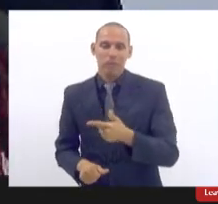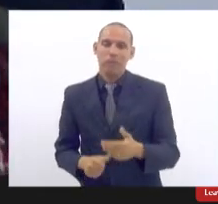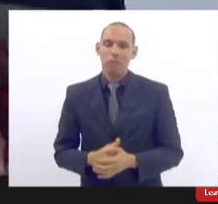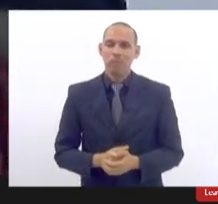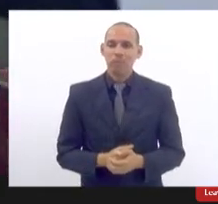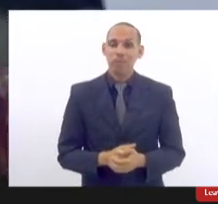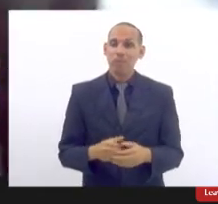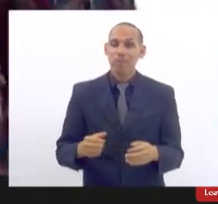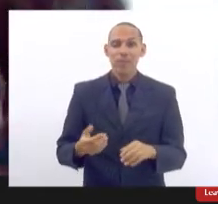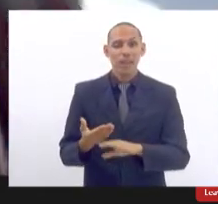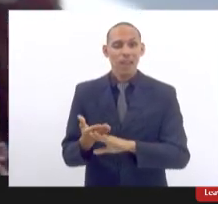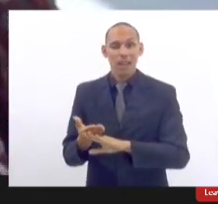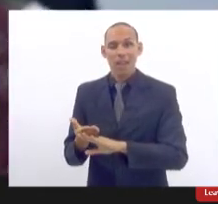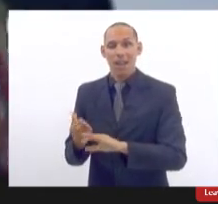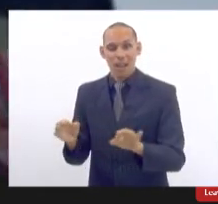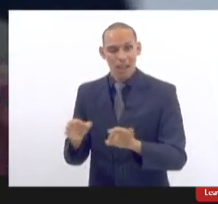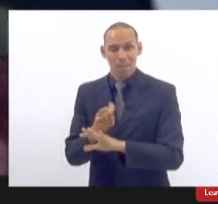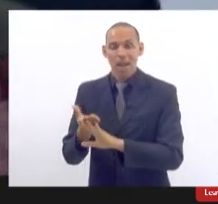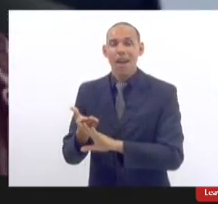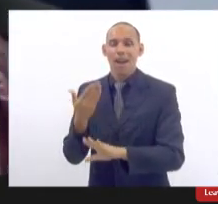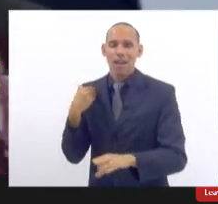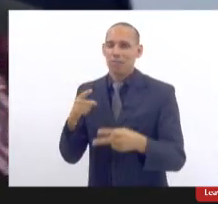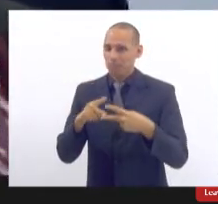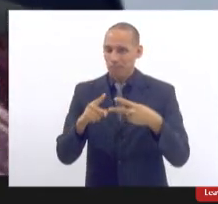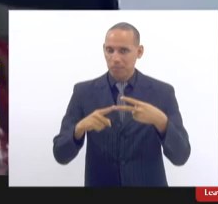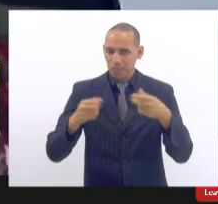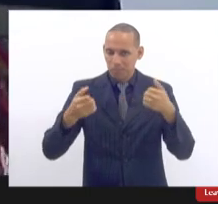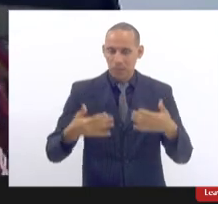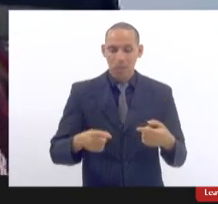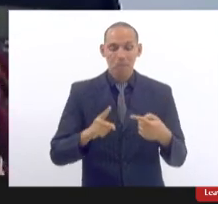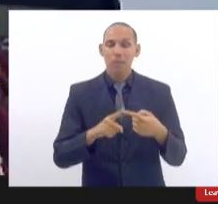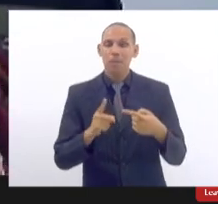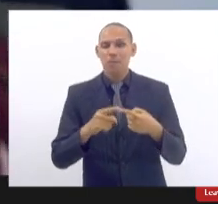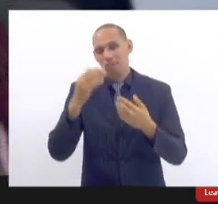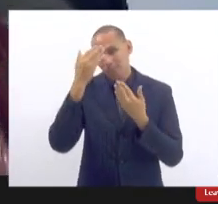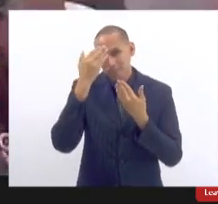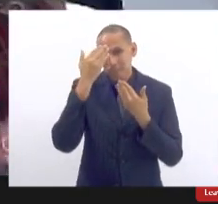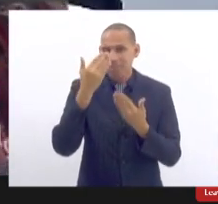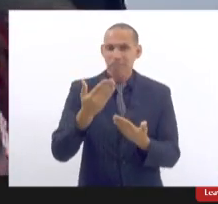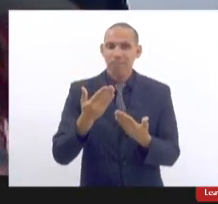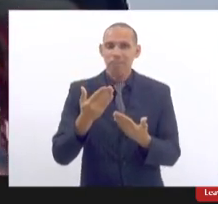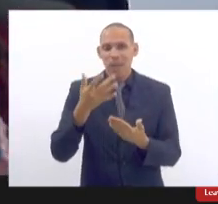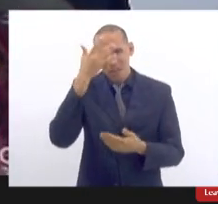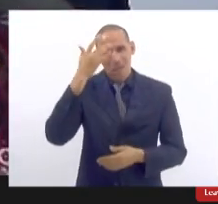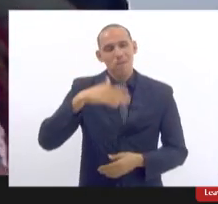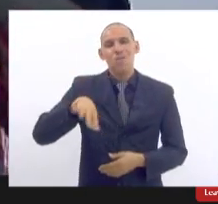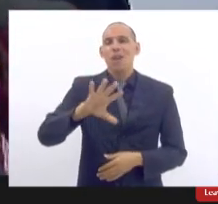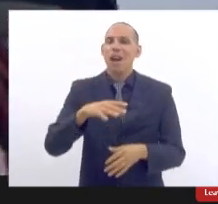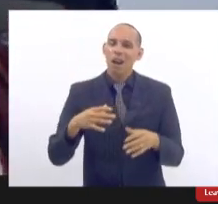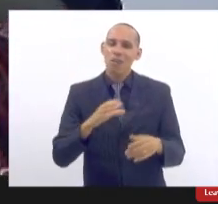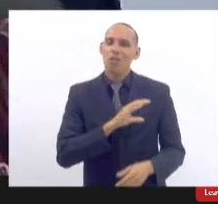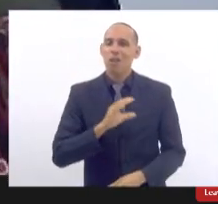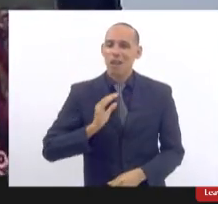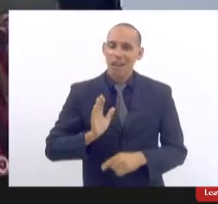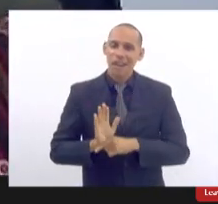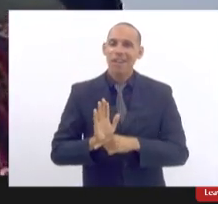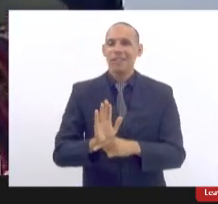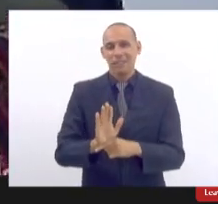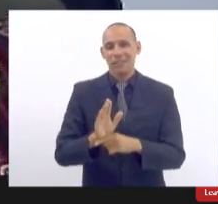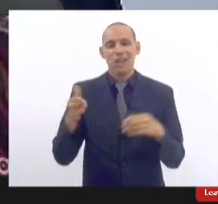antes de encerrar fazer dois comentários primeiro agradecer o pessoal da comissão todo mundo que ajudou